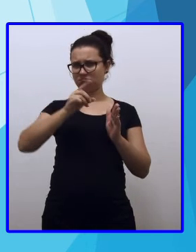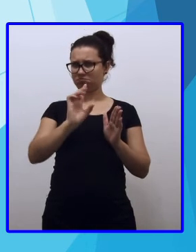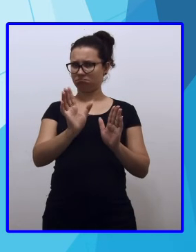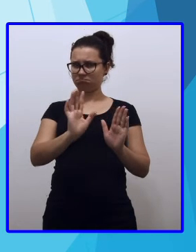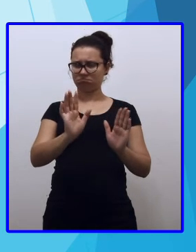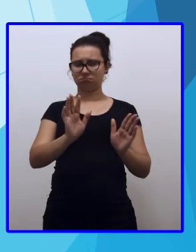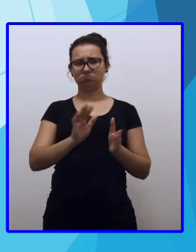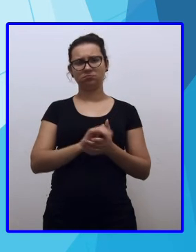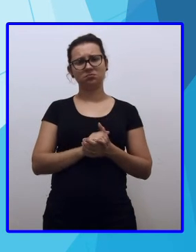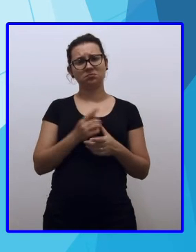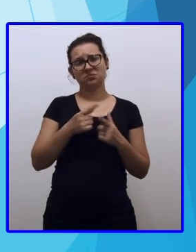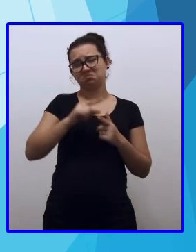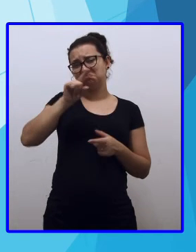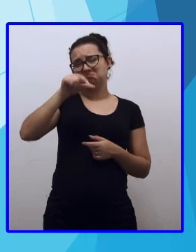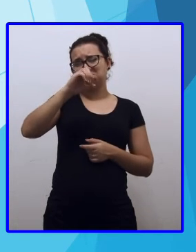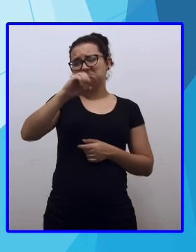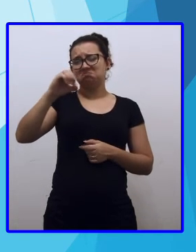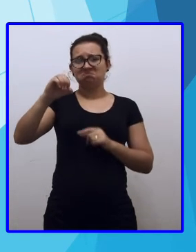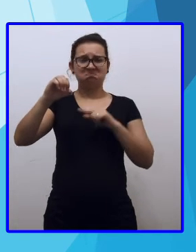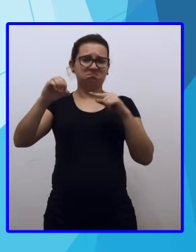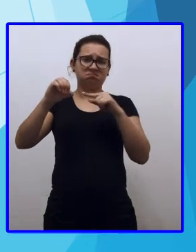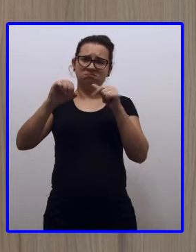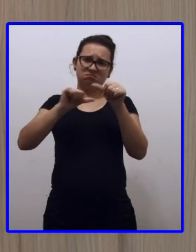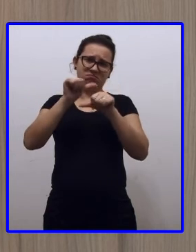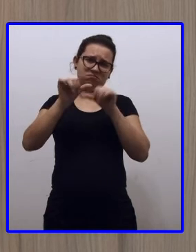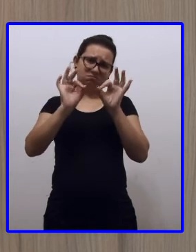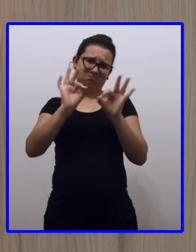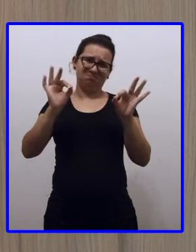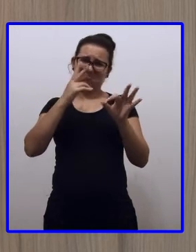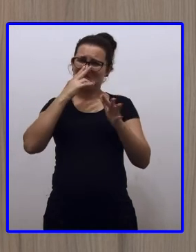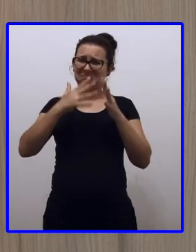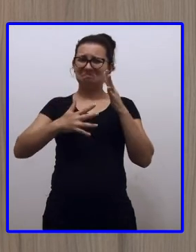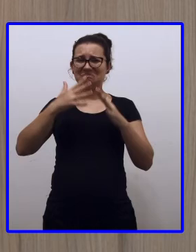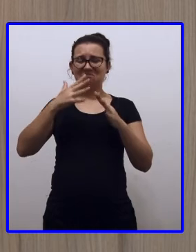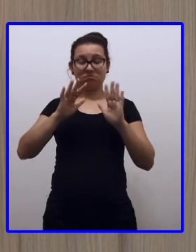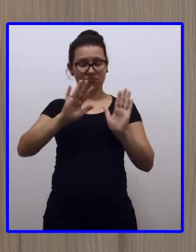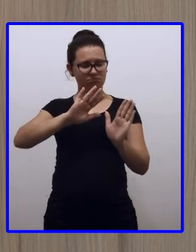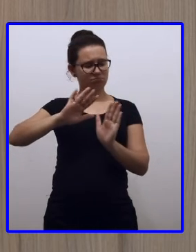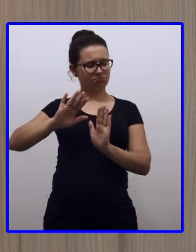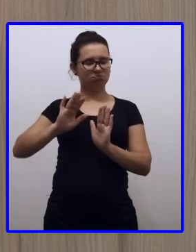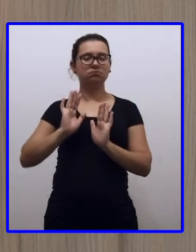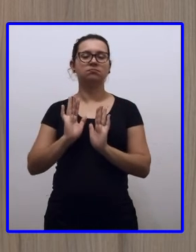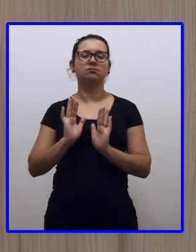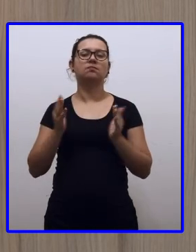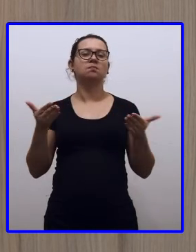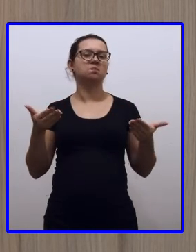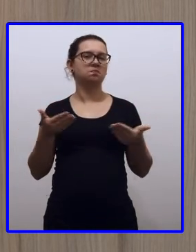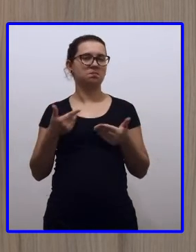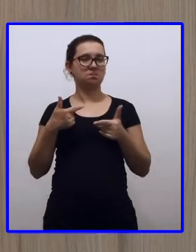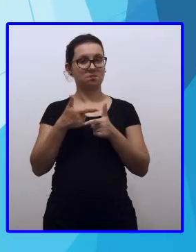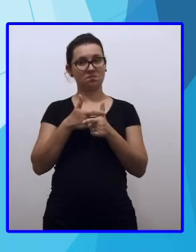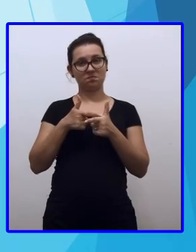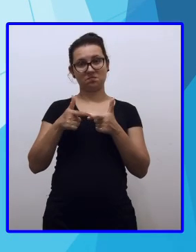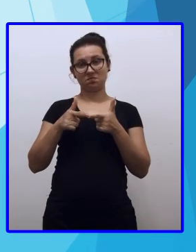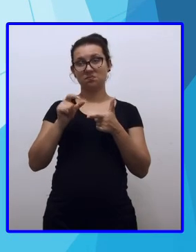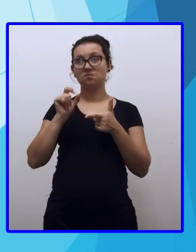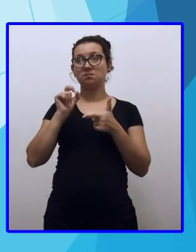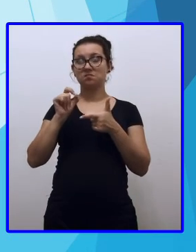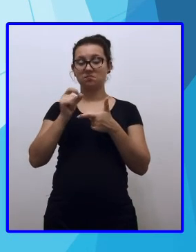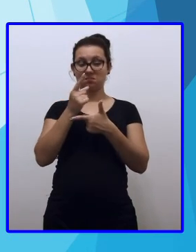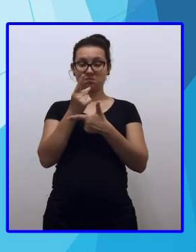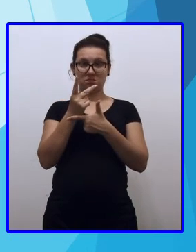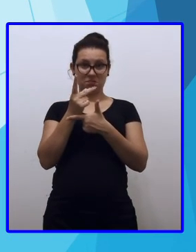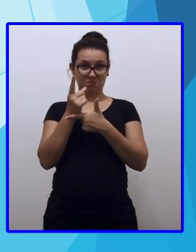Porque vírgula zero, zero, só vai me confundir a cabeça agora. E agora eu vou dividir por 12.